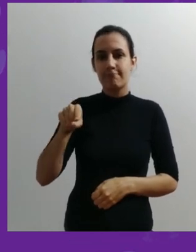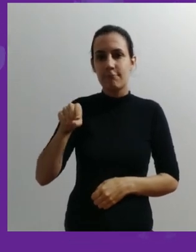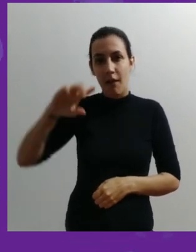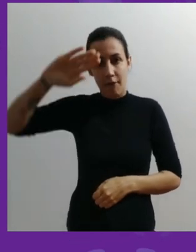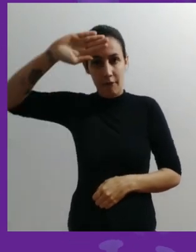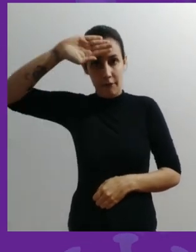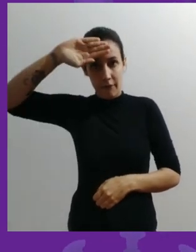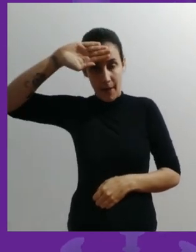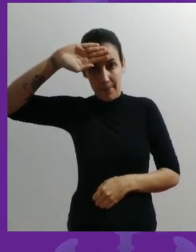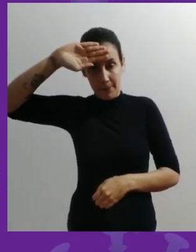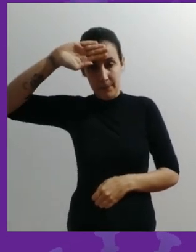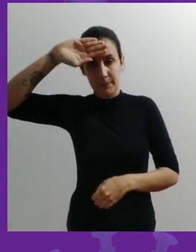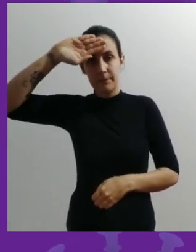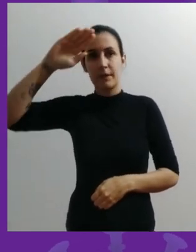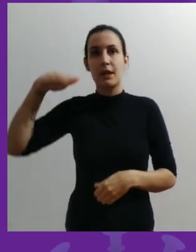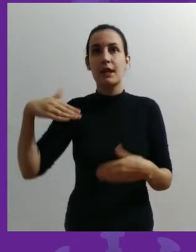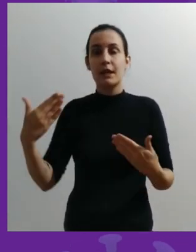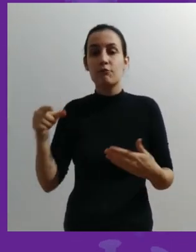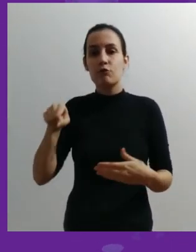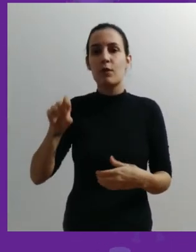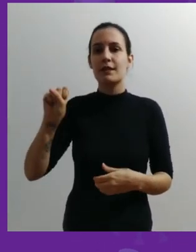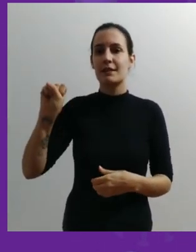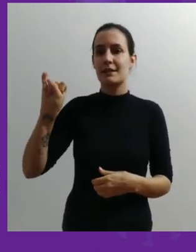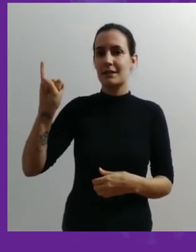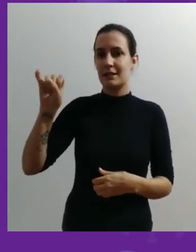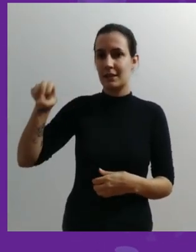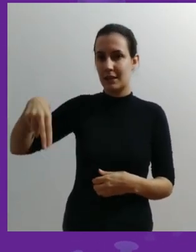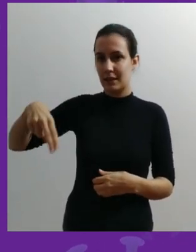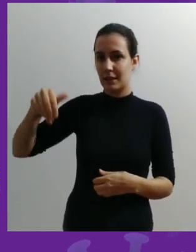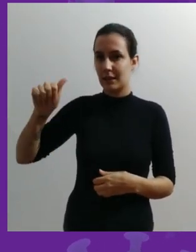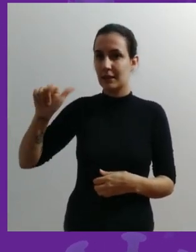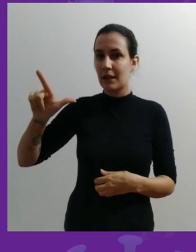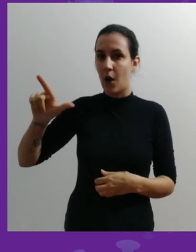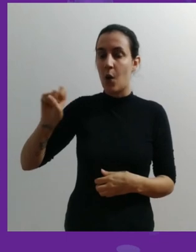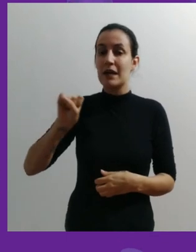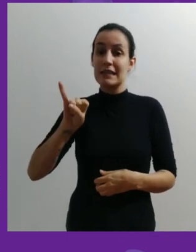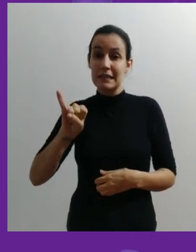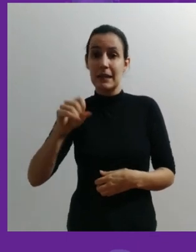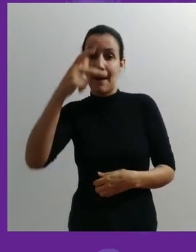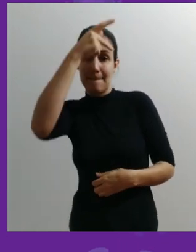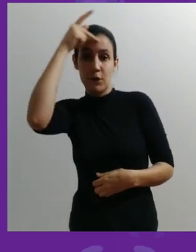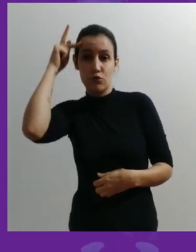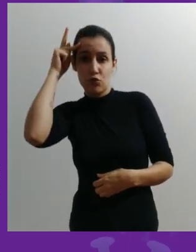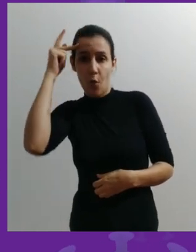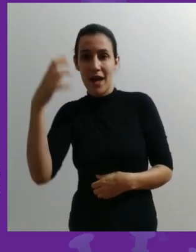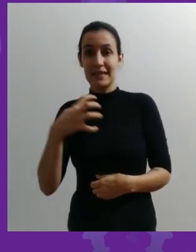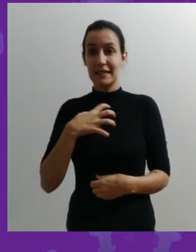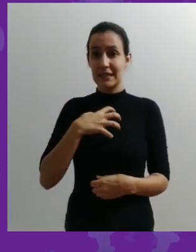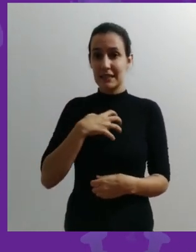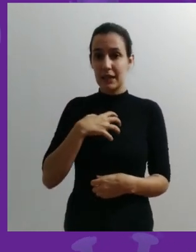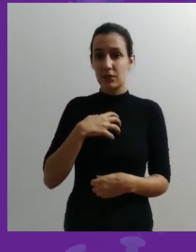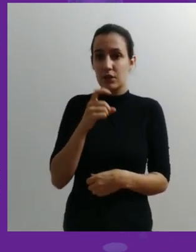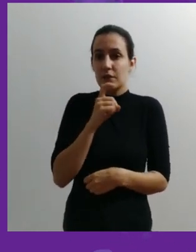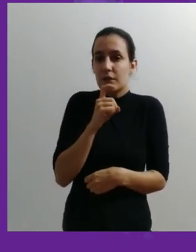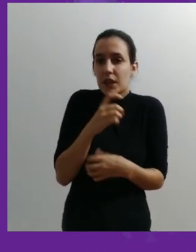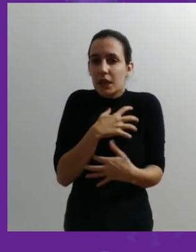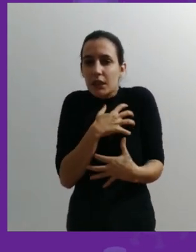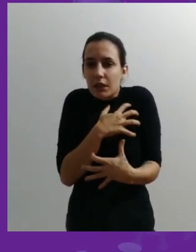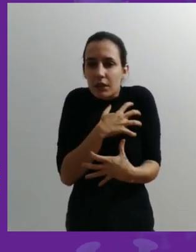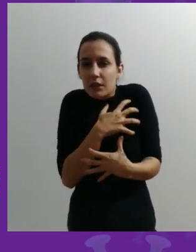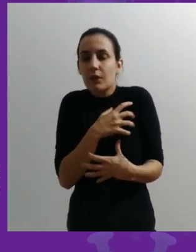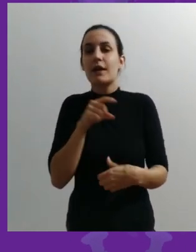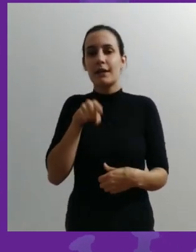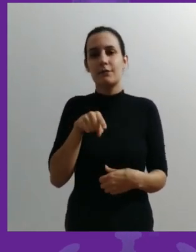graus. Então eu digo, essa pessoa está com febre, é um sinal. Se a pessoa estiver sentindo calafrio por causa da